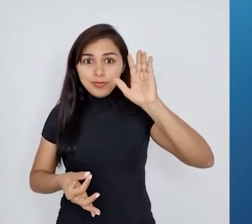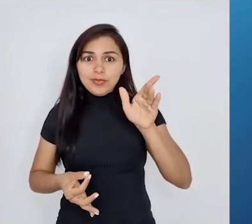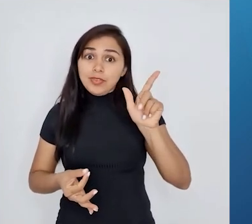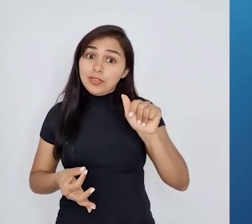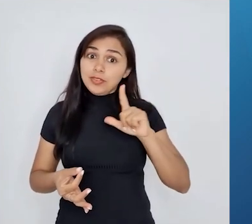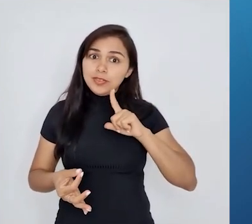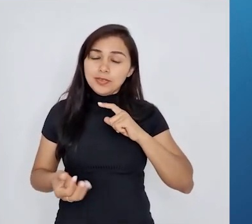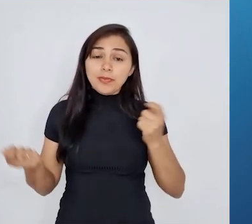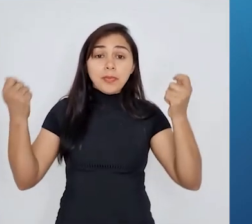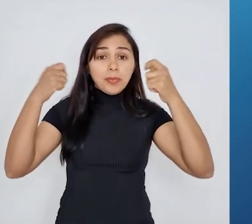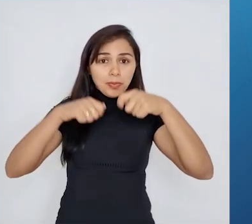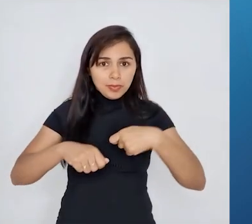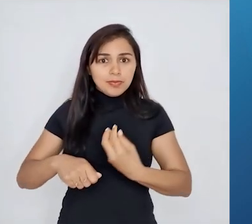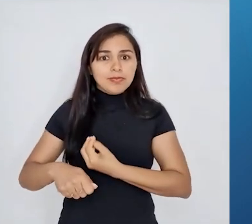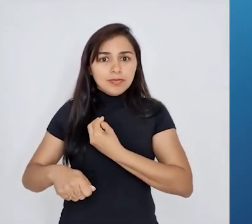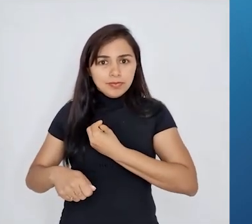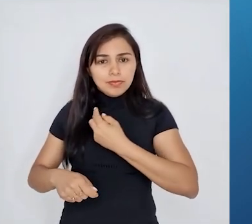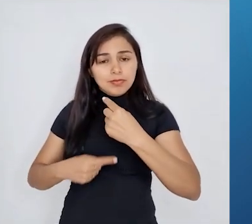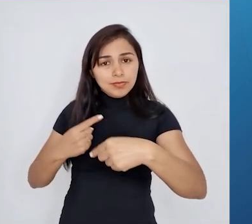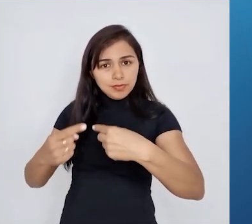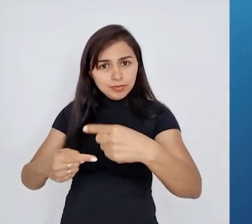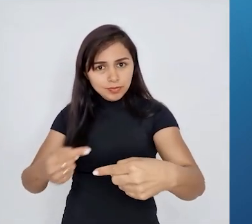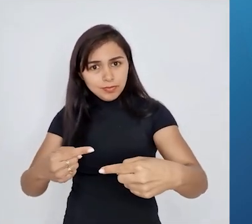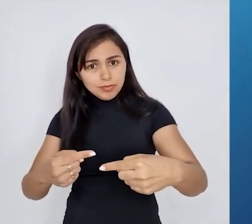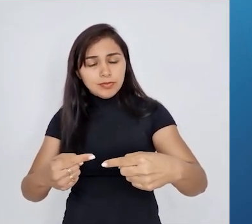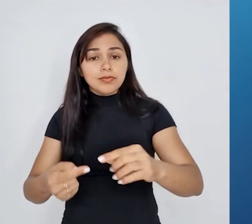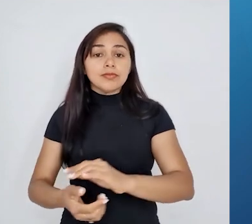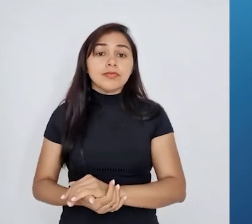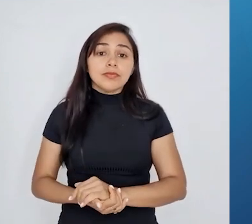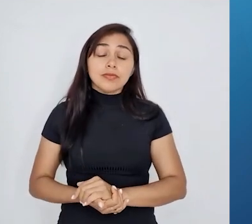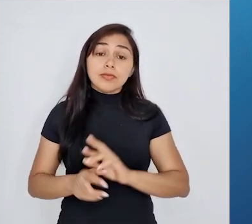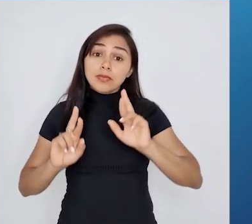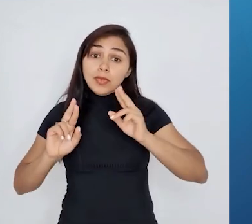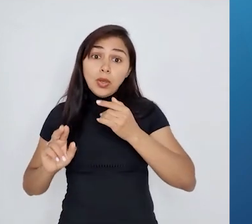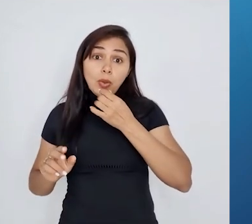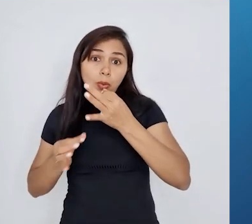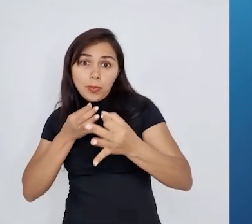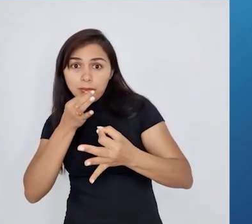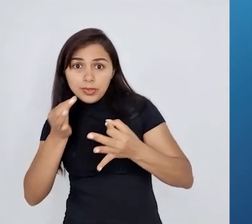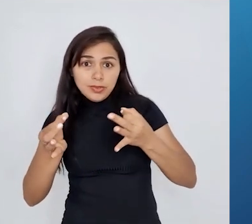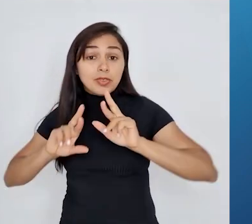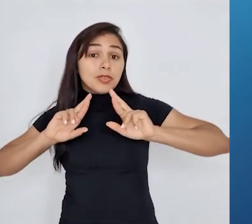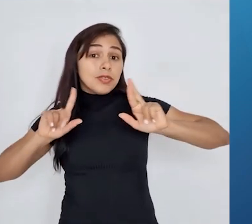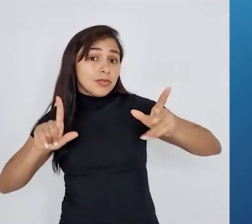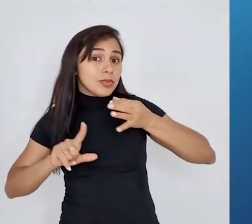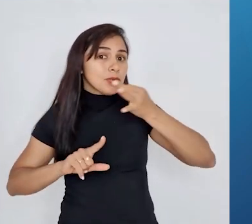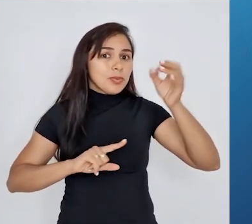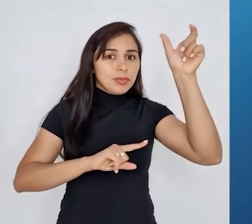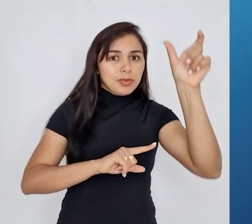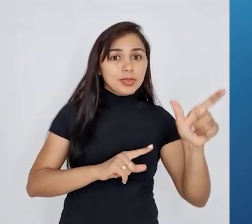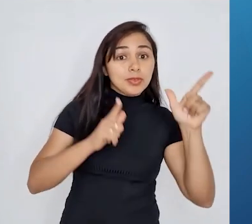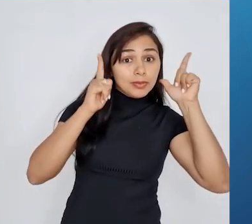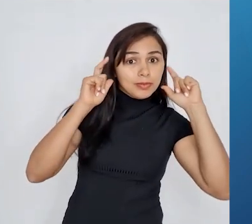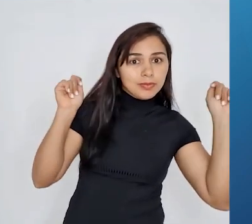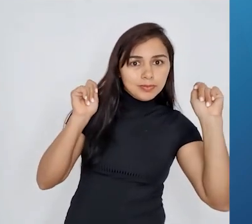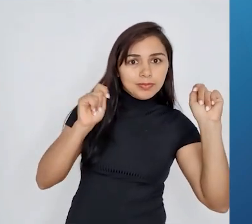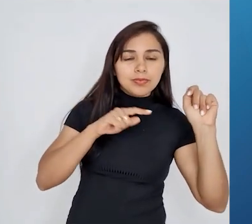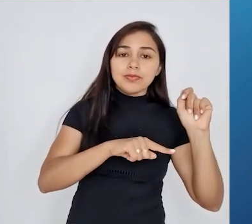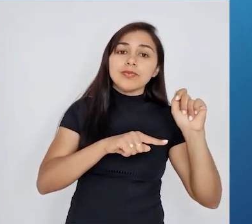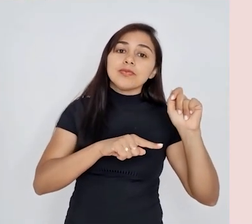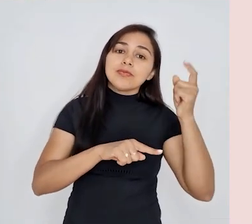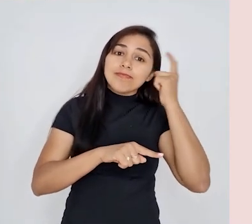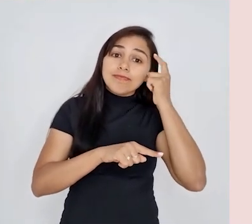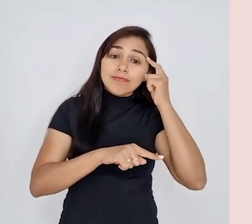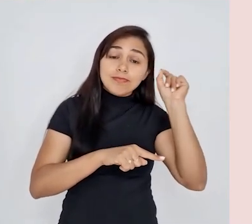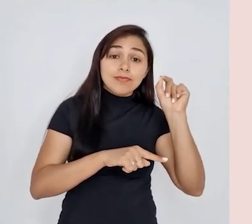gradual na população. Então, diferente do que Lamarck propôs no início, Charles Darwin já pensava de uma forma diferente em relação